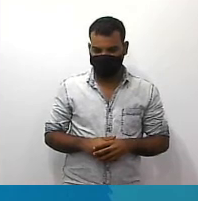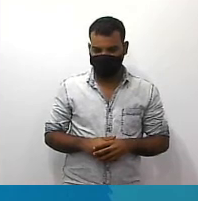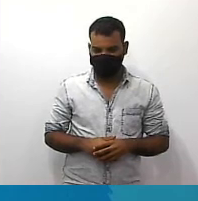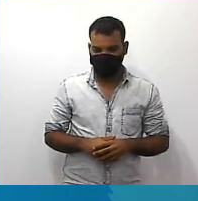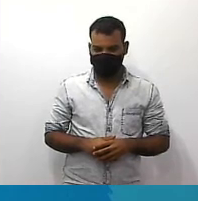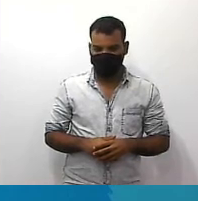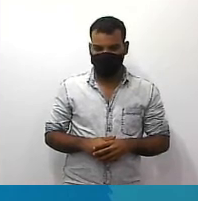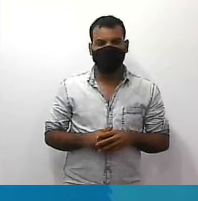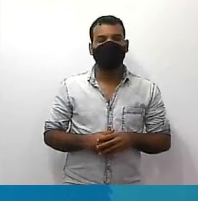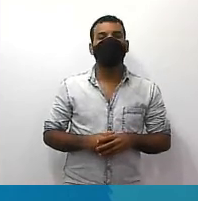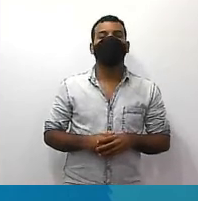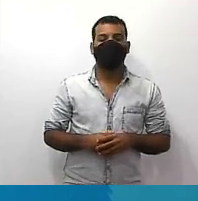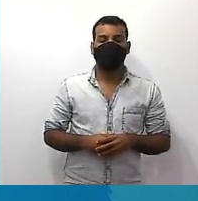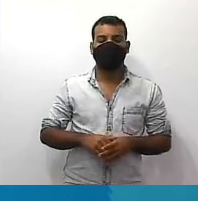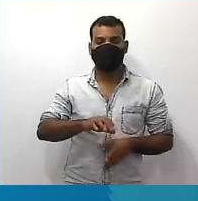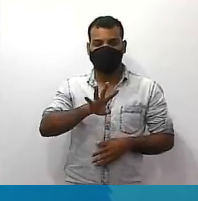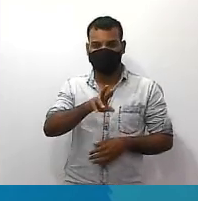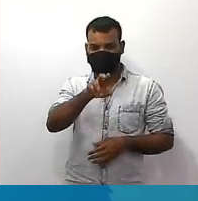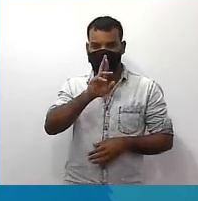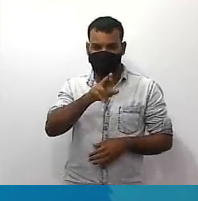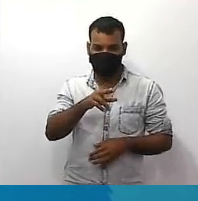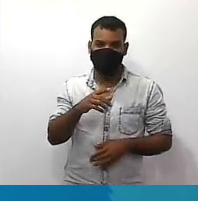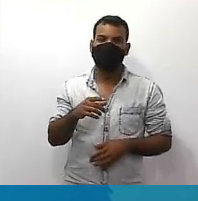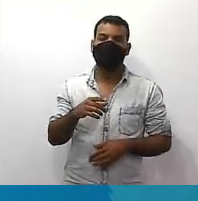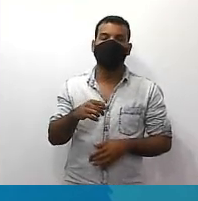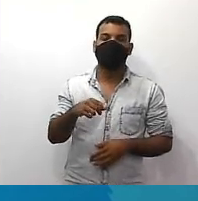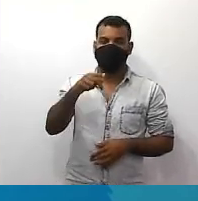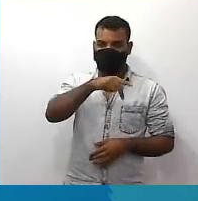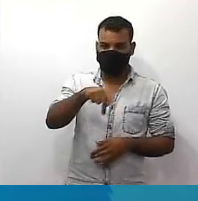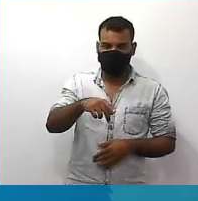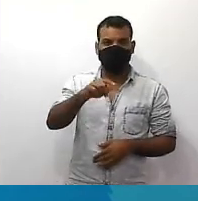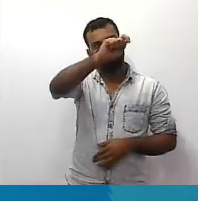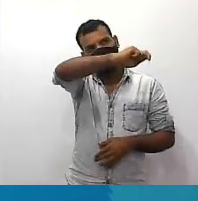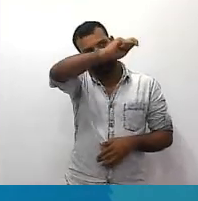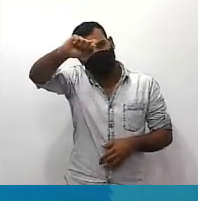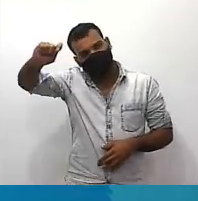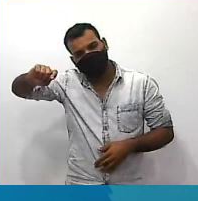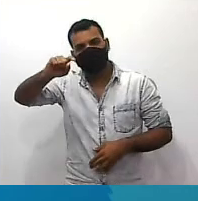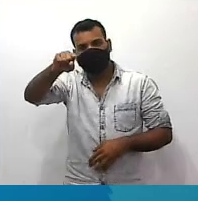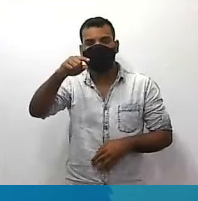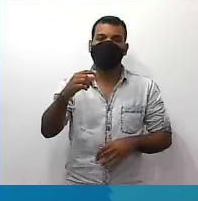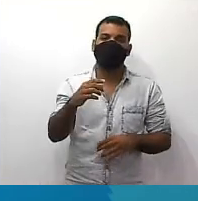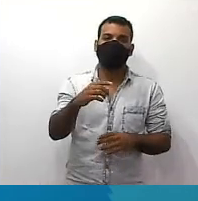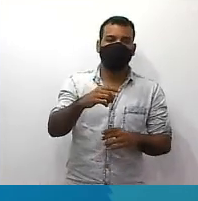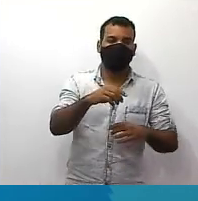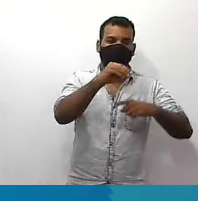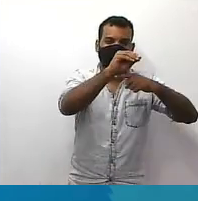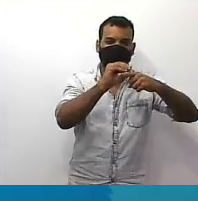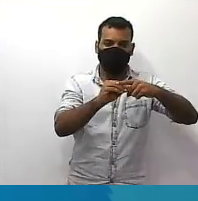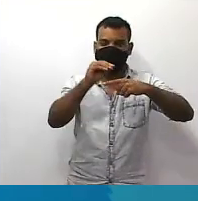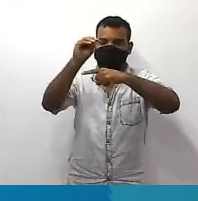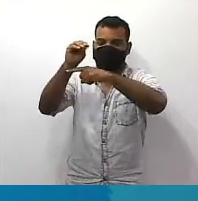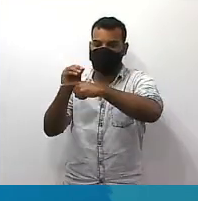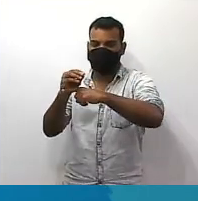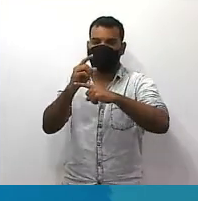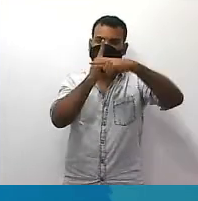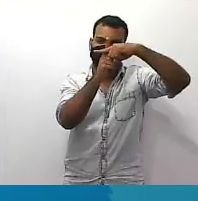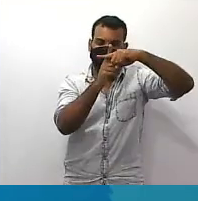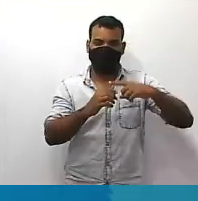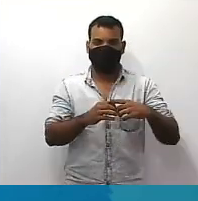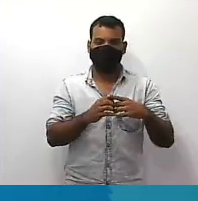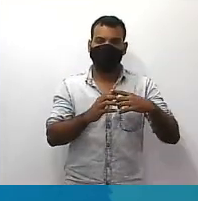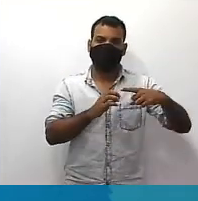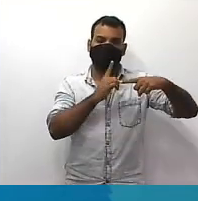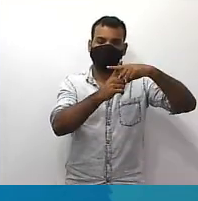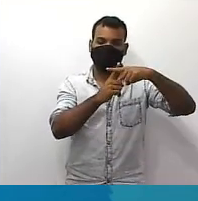bem direitinho o professor resolveu na lousa com os alunos uma adição de frações porém uma fração